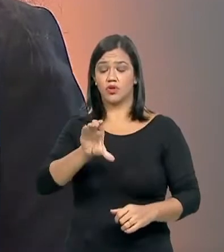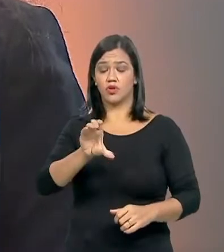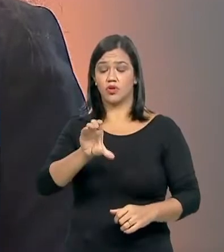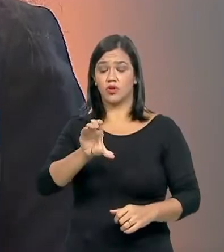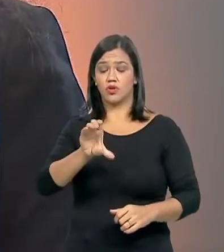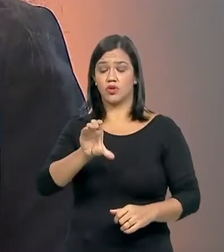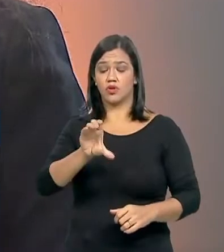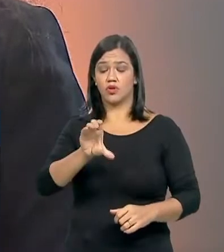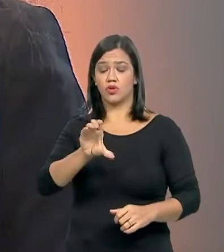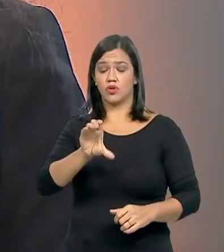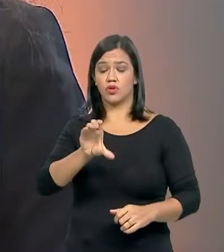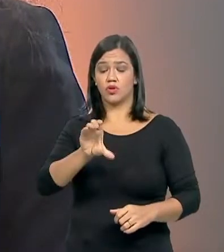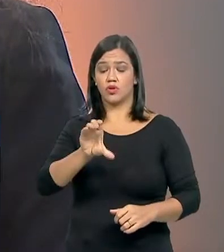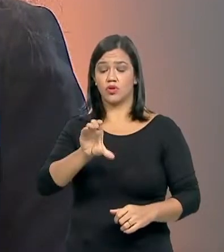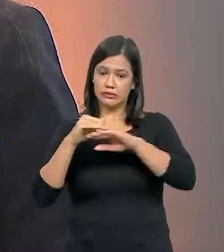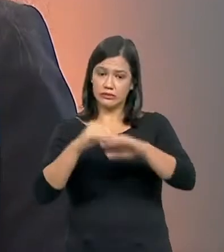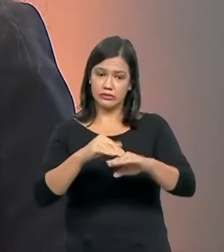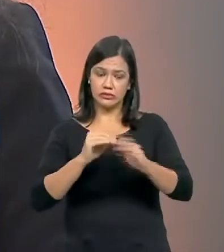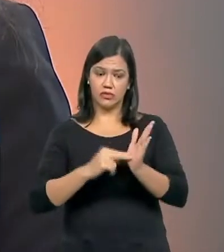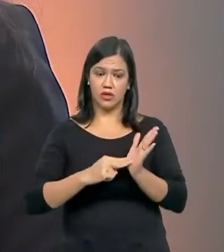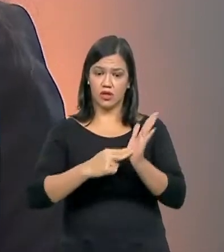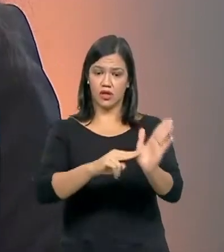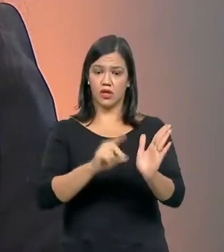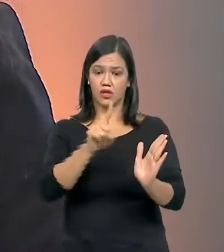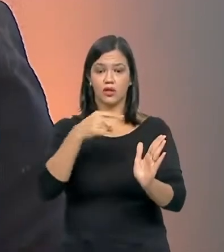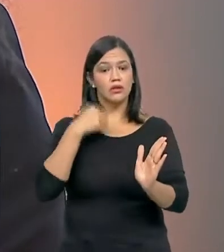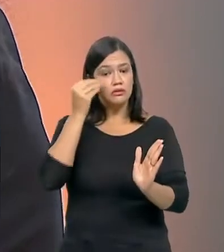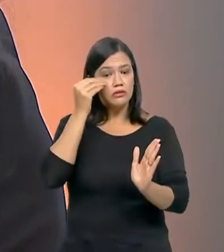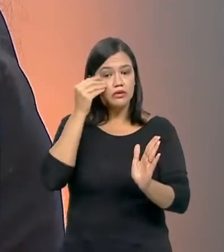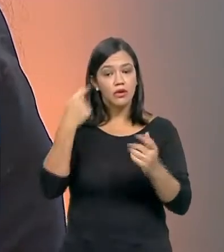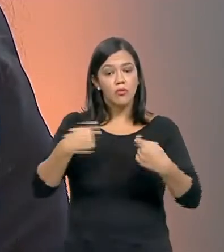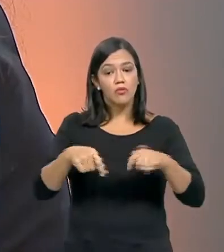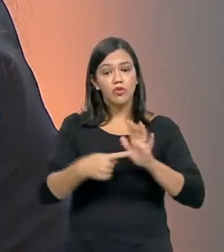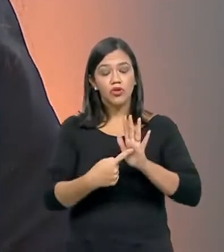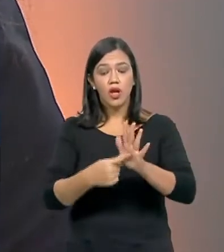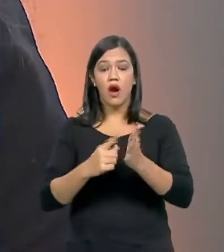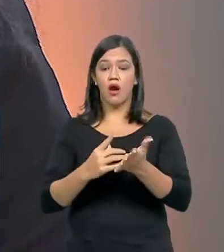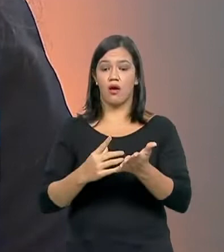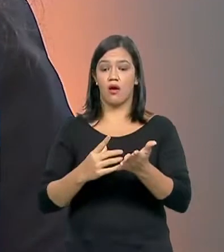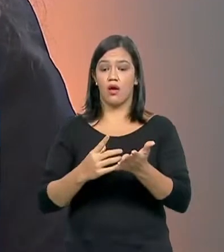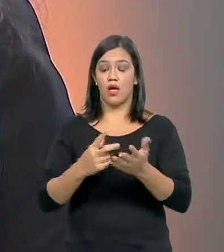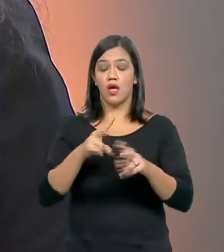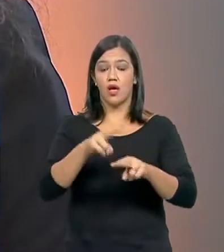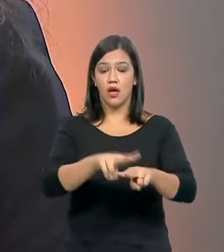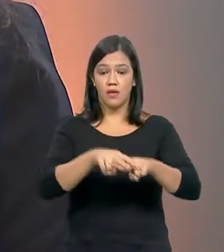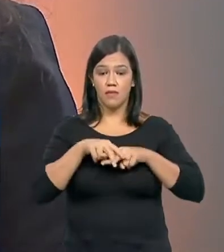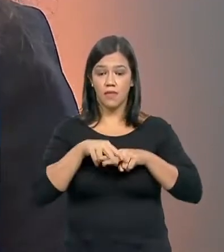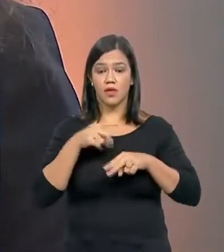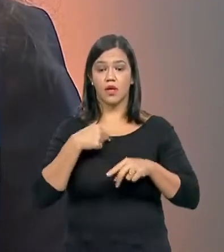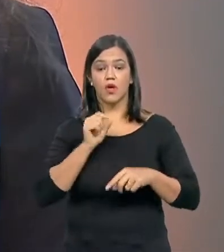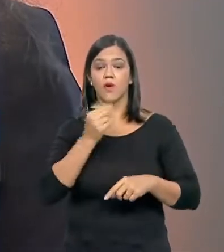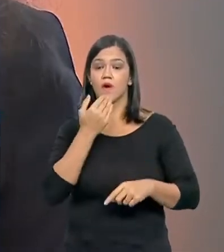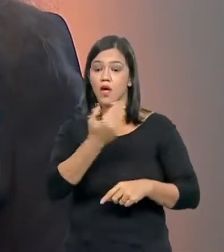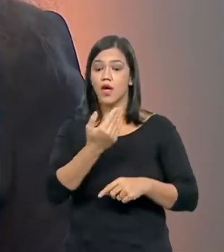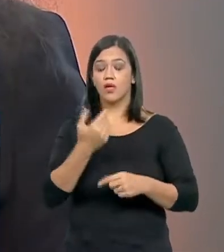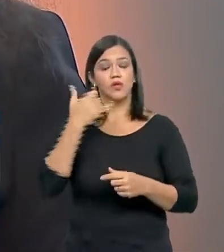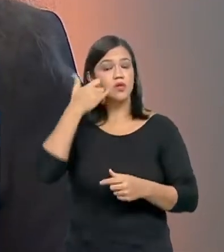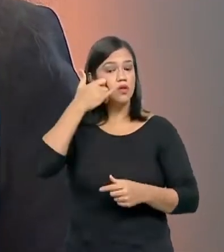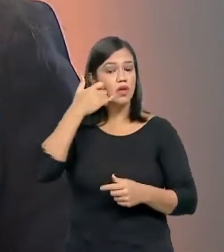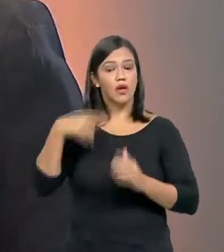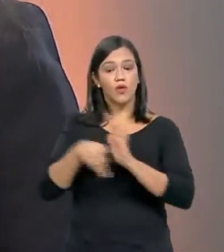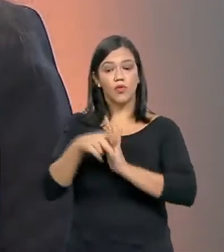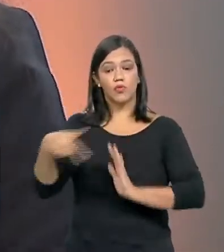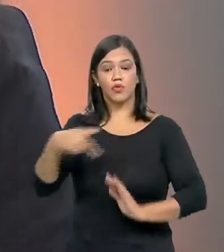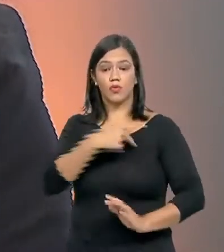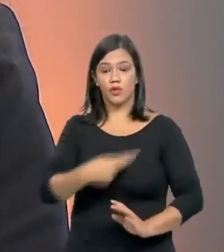Procuradoria-Geral da República para que se manifestasse a respeito da apreensão do celular do presidente Jair Bolsonaro, que acabou não acontecendo.